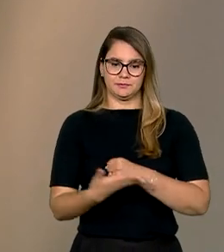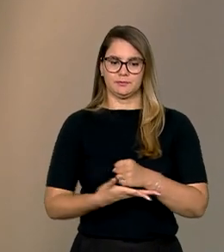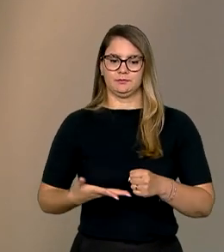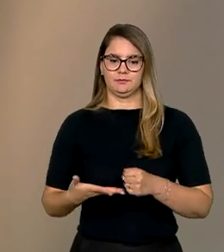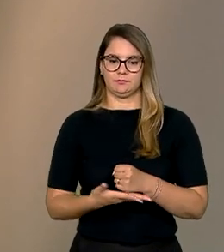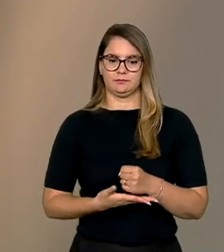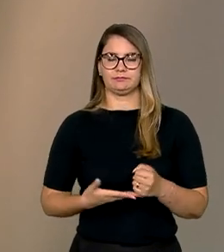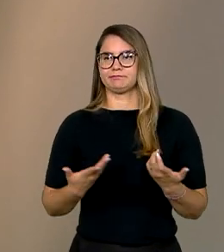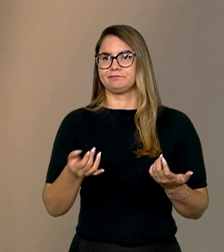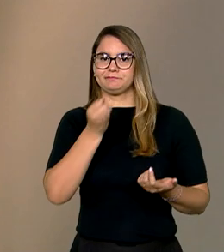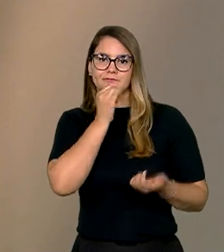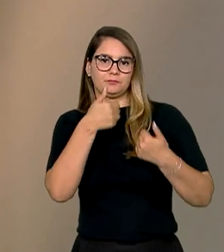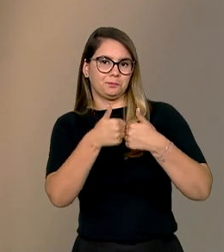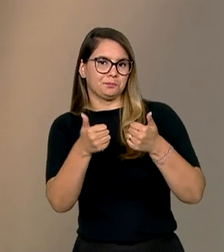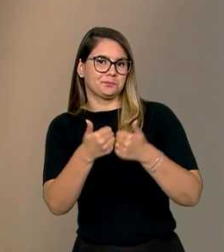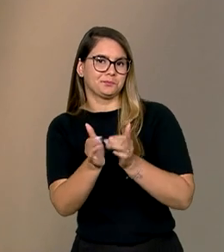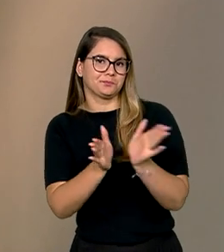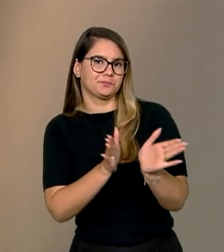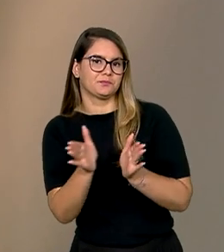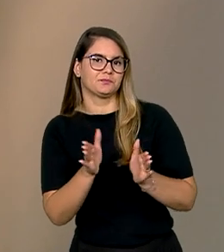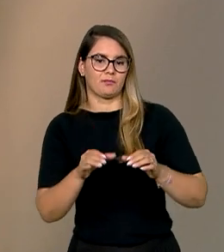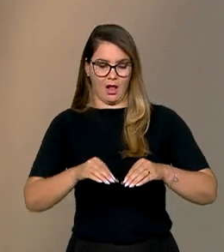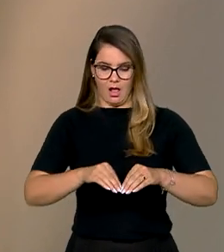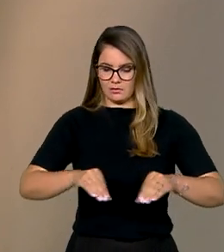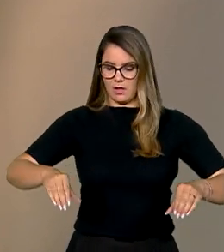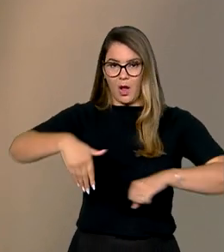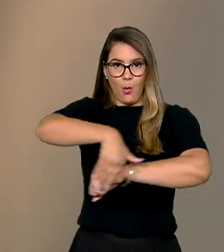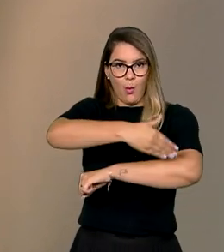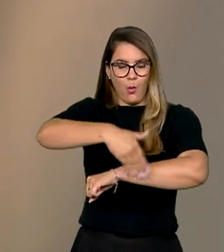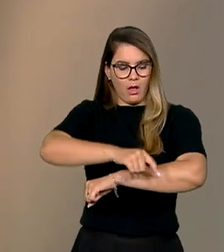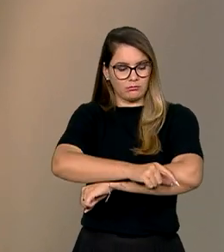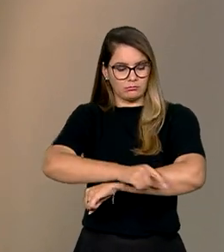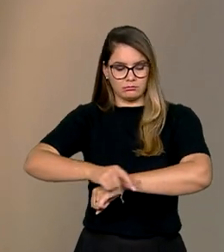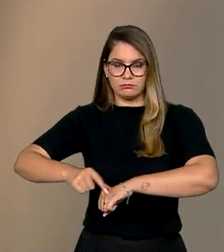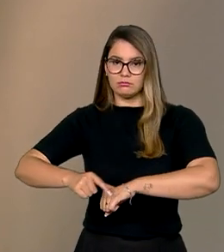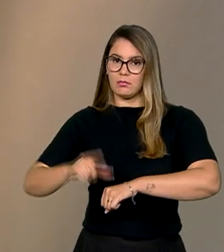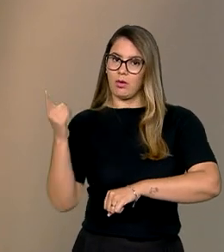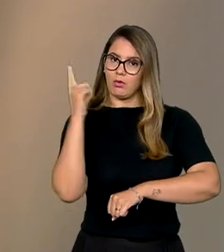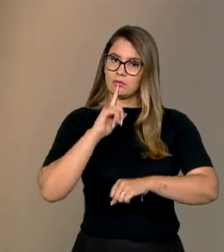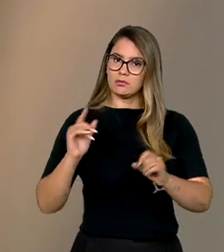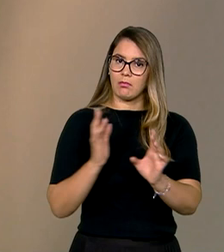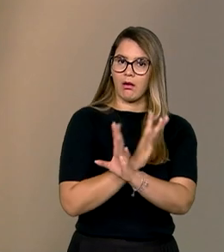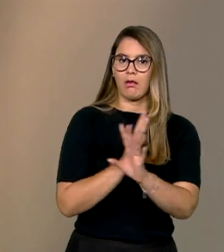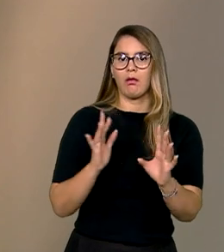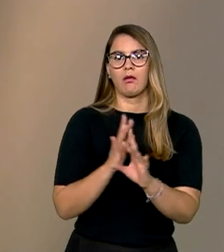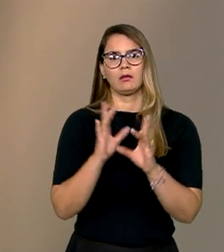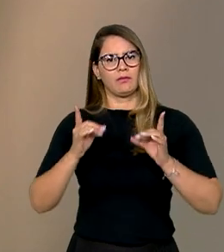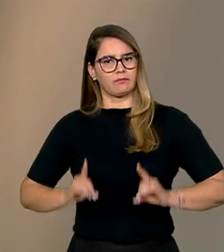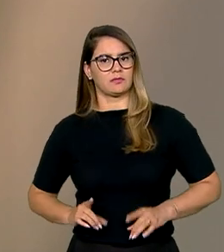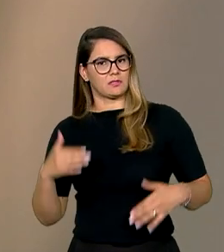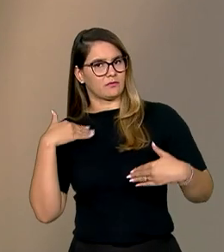de ônibus acessíveis, calçadas, né, que as pessoas possam transitar. E não só pessoa com deficiência física,